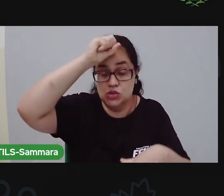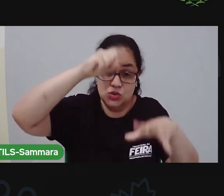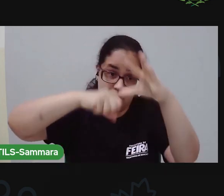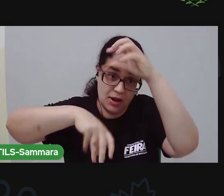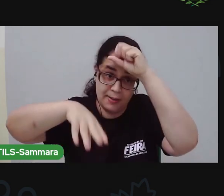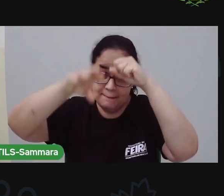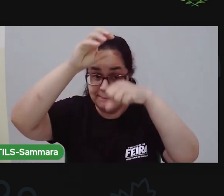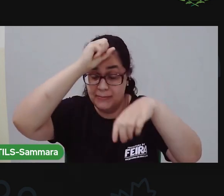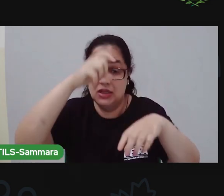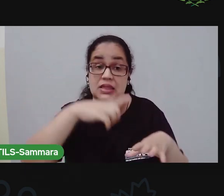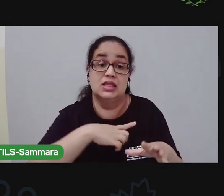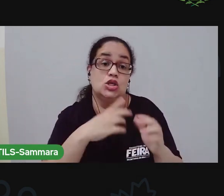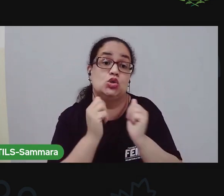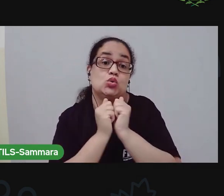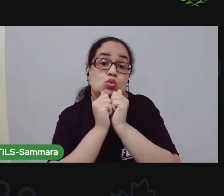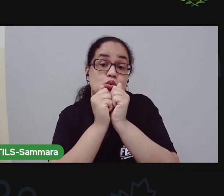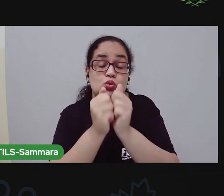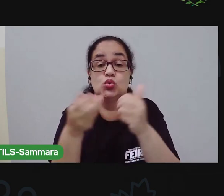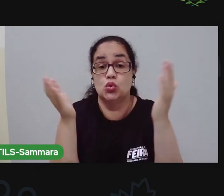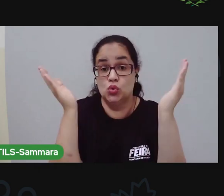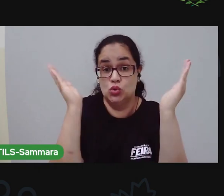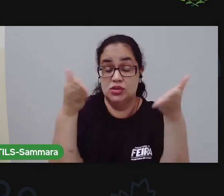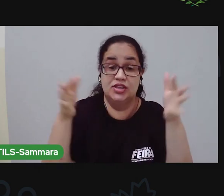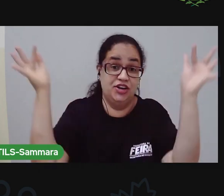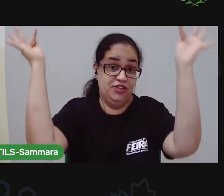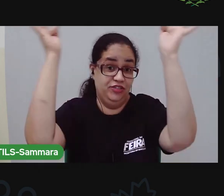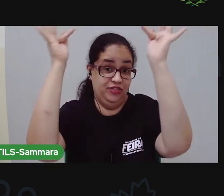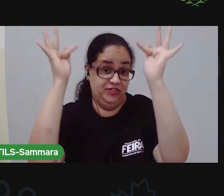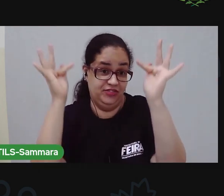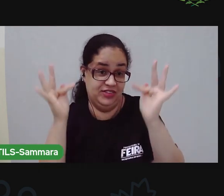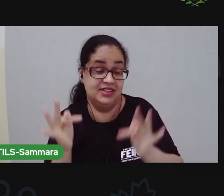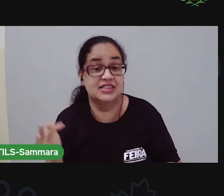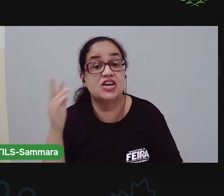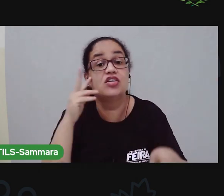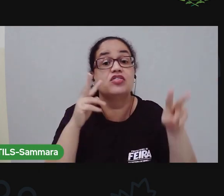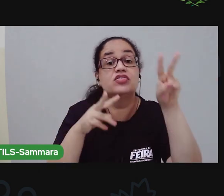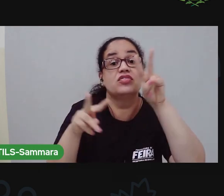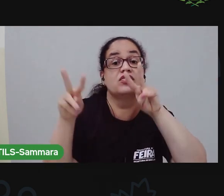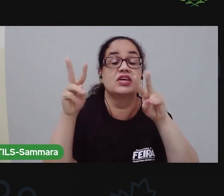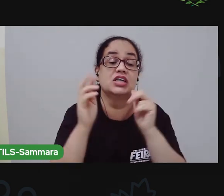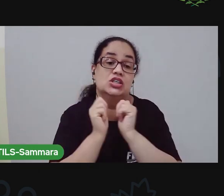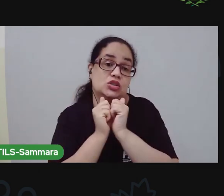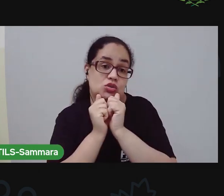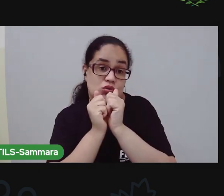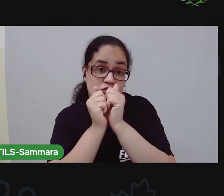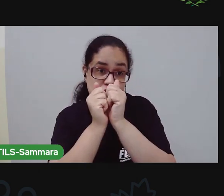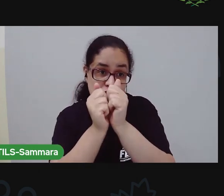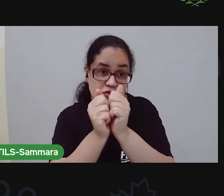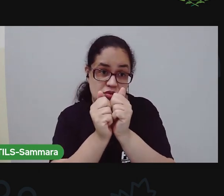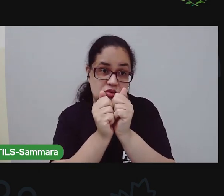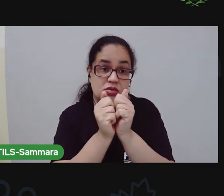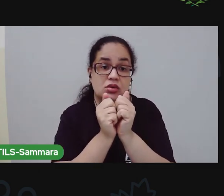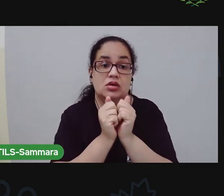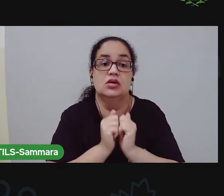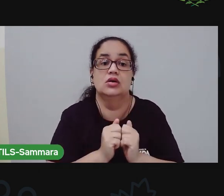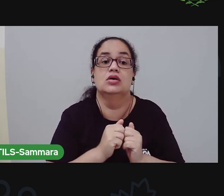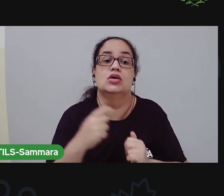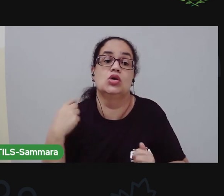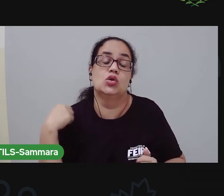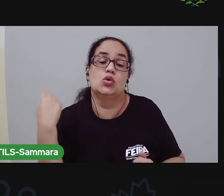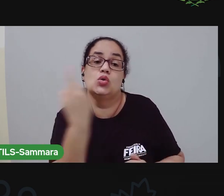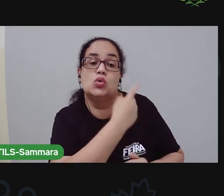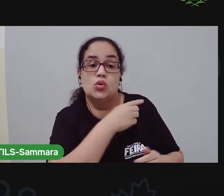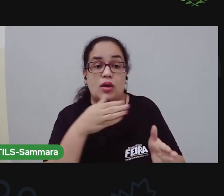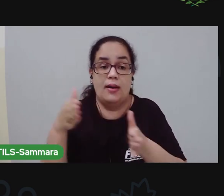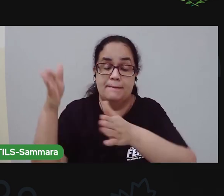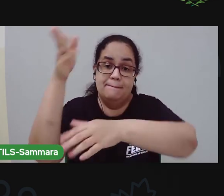vai ter juntos hoje. Fico feliz em ver você aqui me acompanhando. Acompanhando o nosso percurso